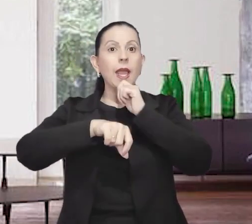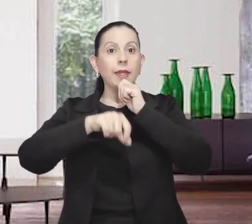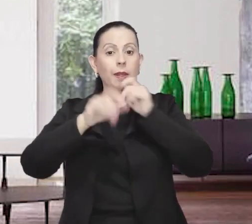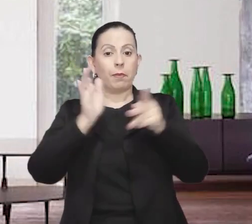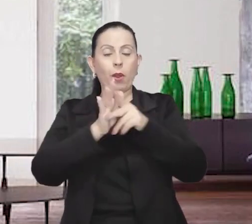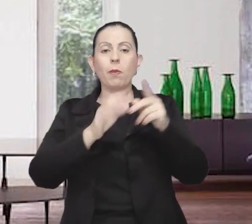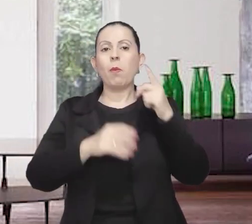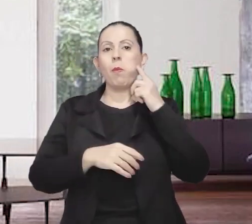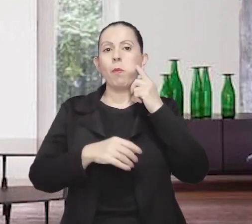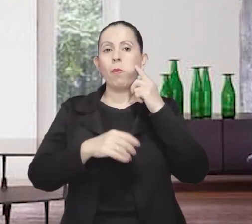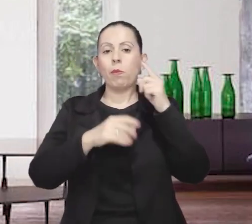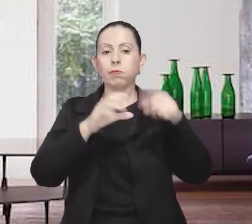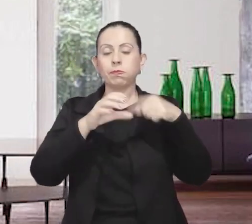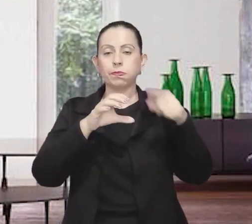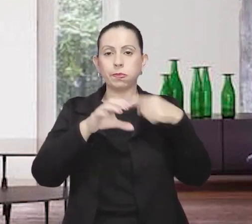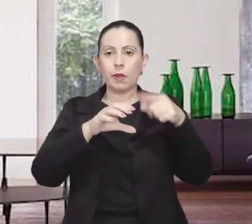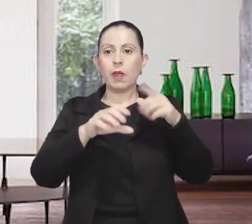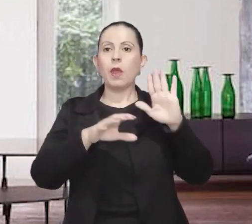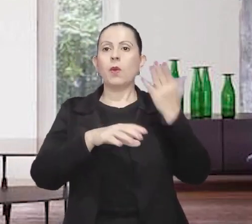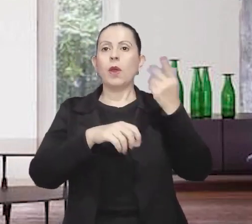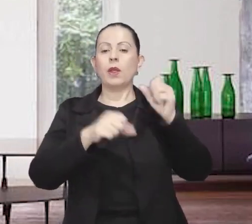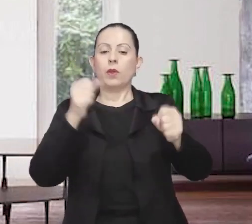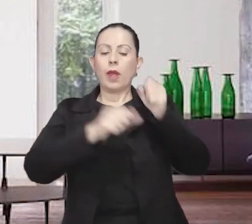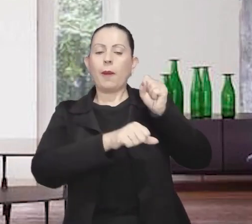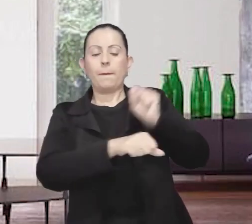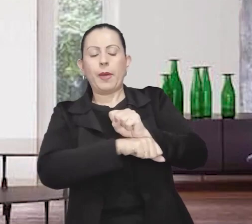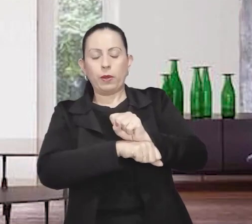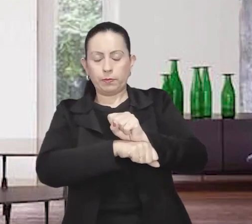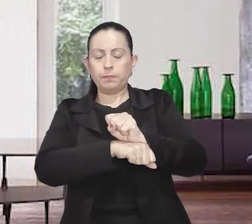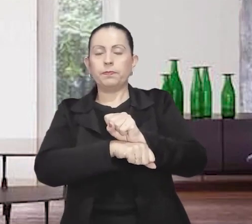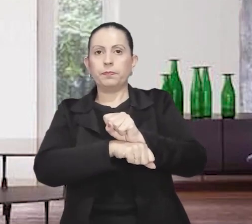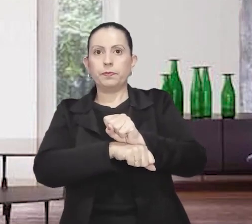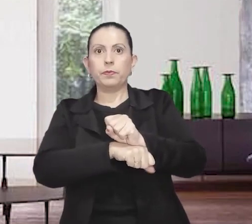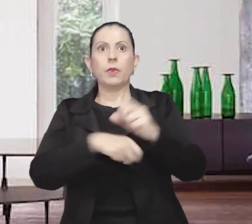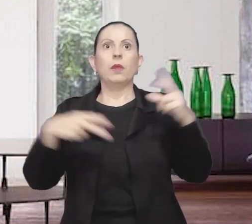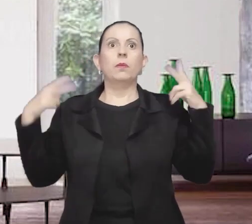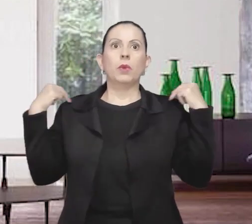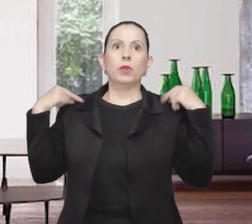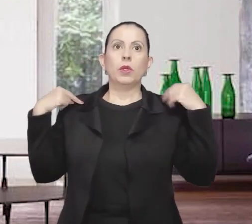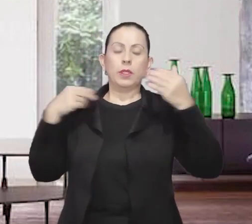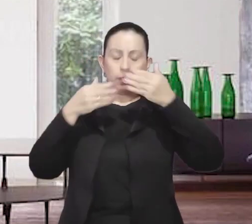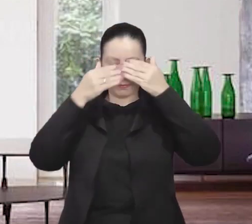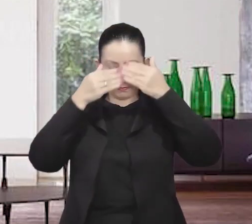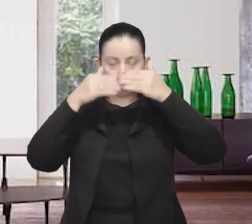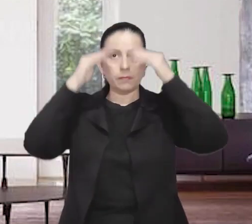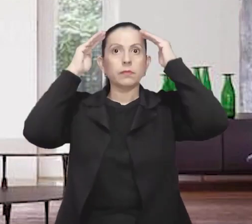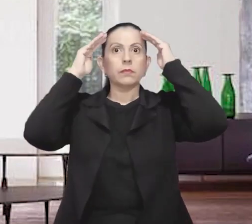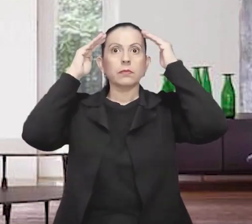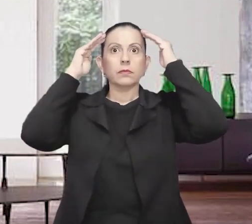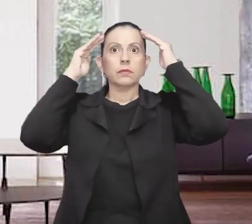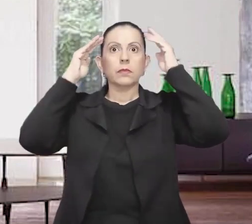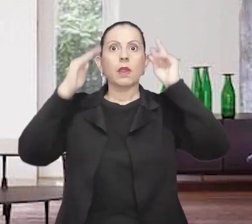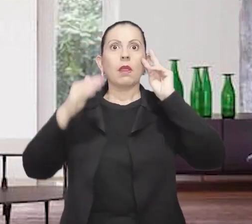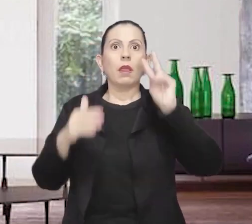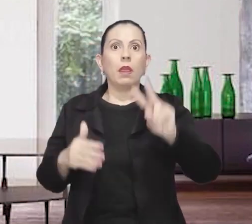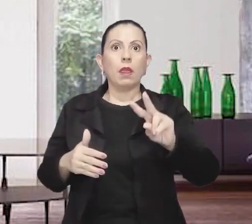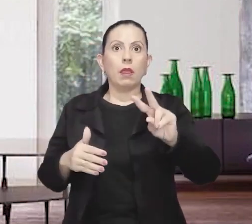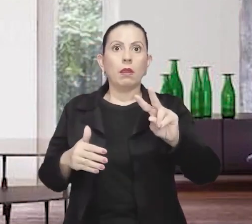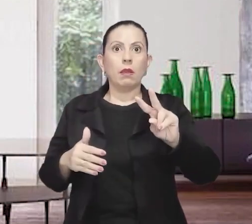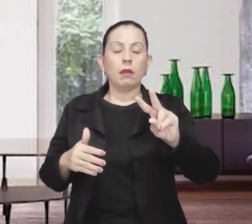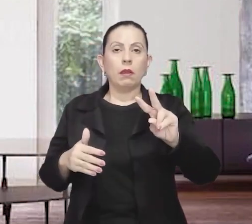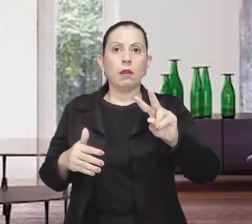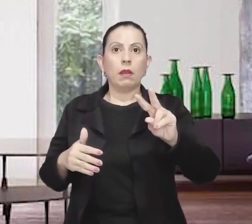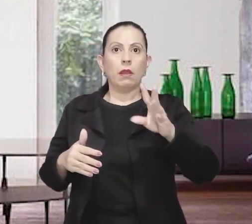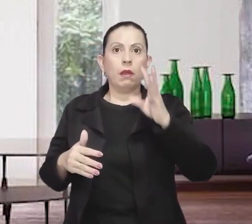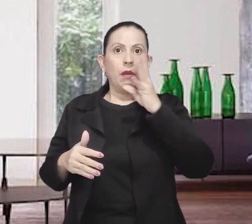cinza ainda saía dos pneus quando o carro parou de rodar. O motorista abre os olhos e vê incrédulo o